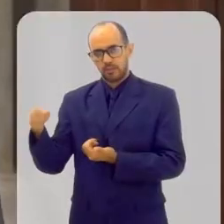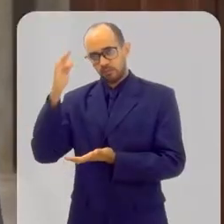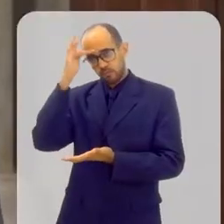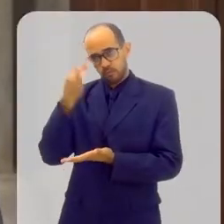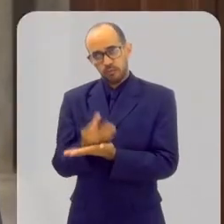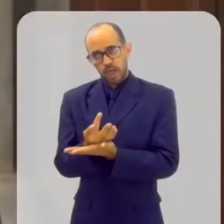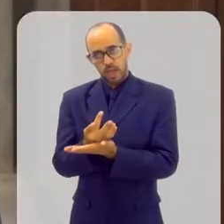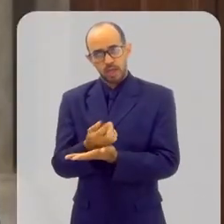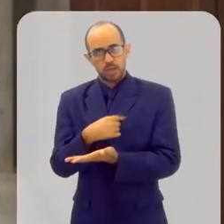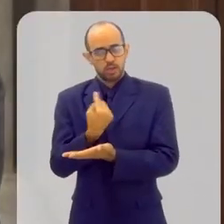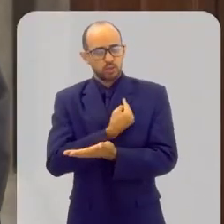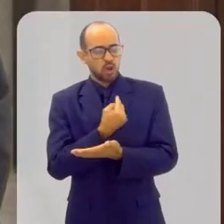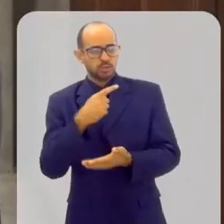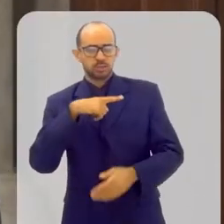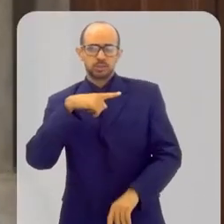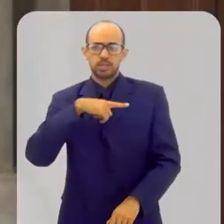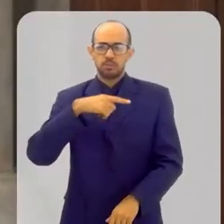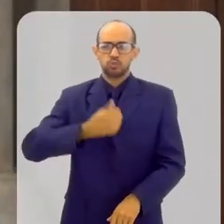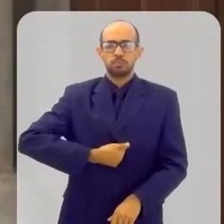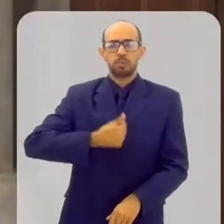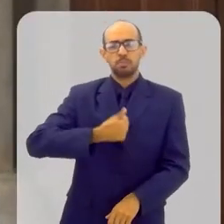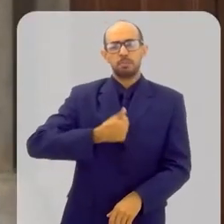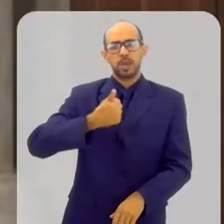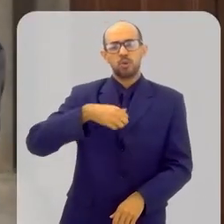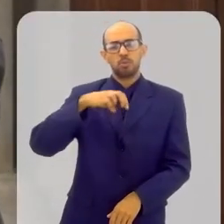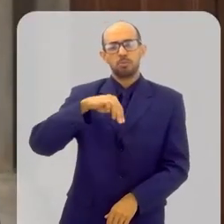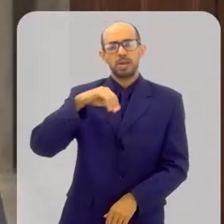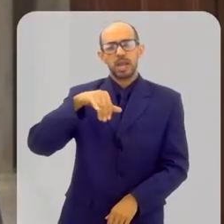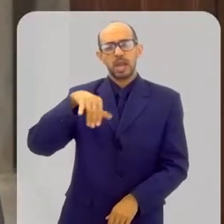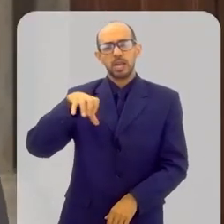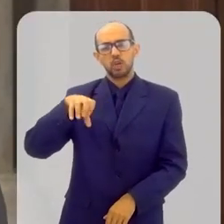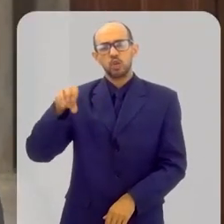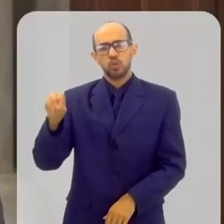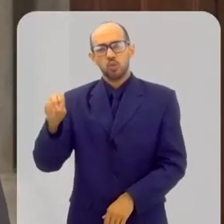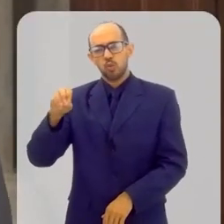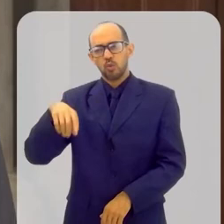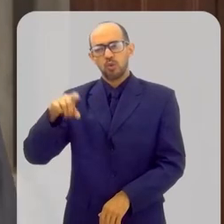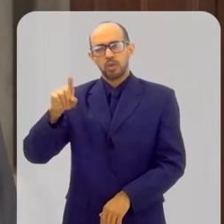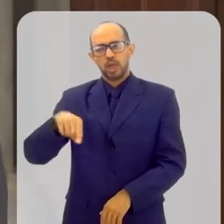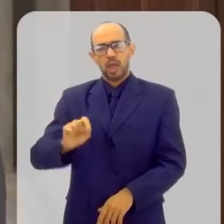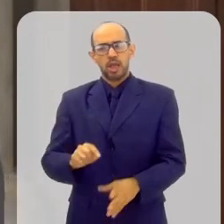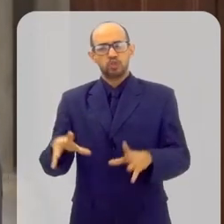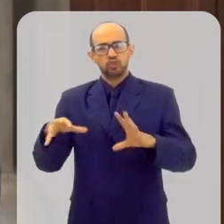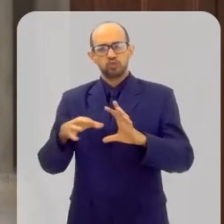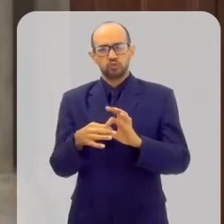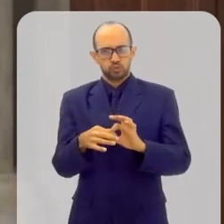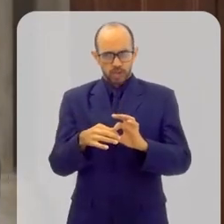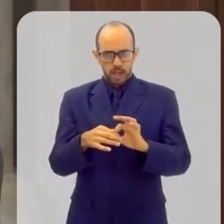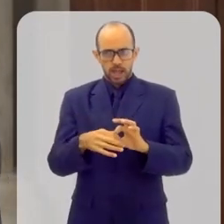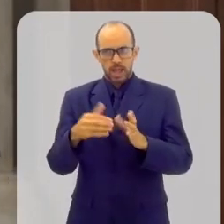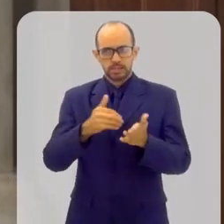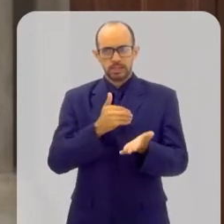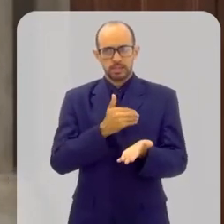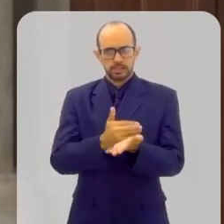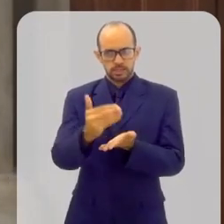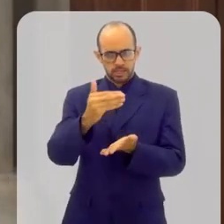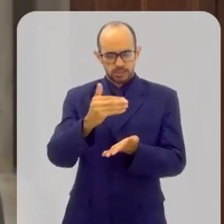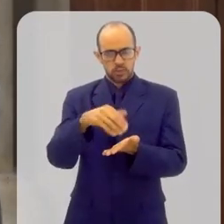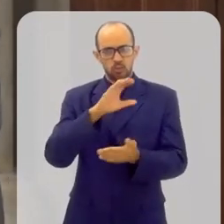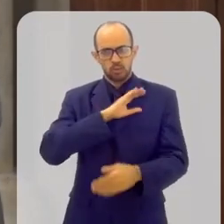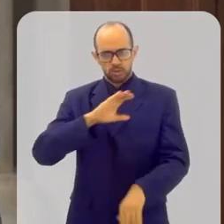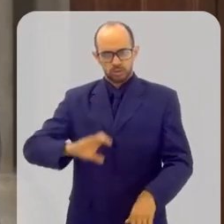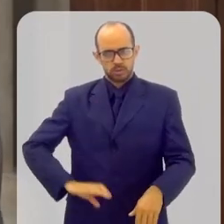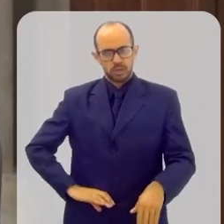Nós seguimos a prática do primeiro milênio do cristianismo, que era juntar esses sacramentos chamados da iniciação cristã.